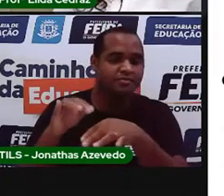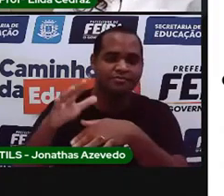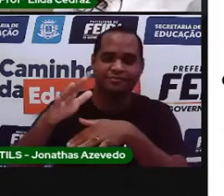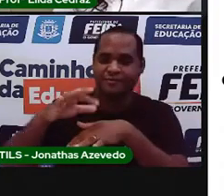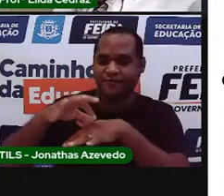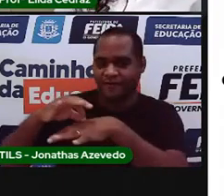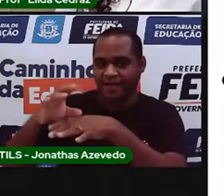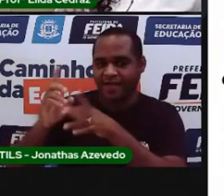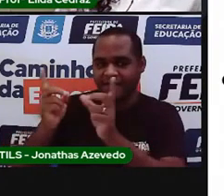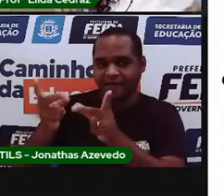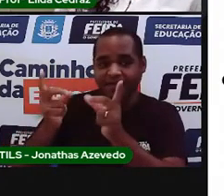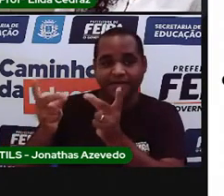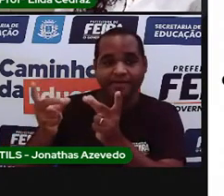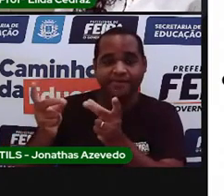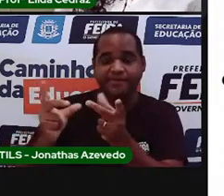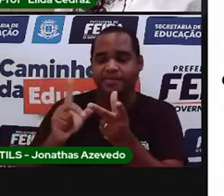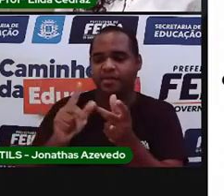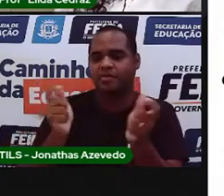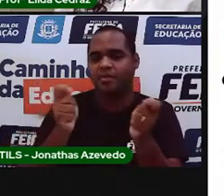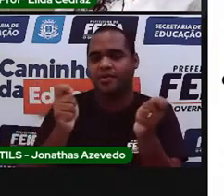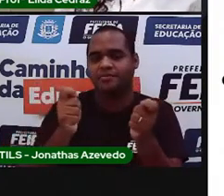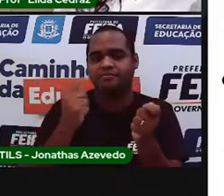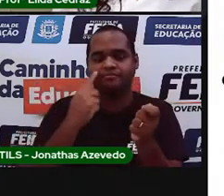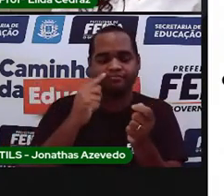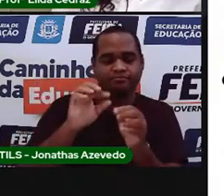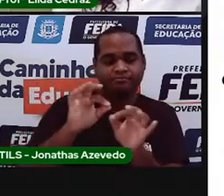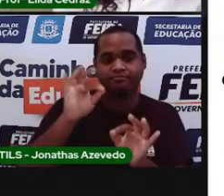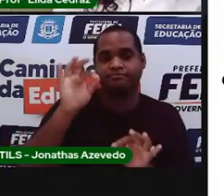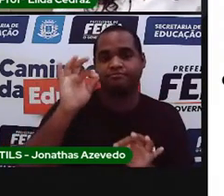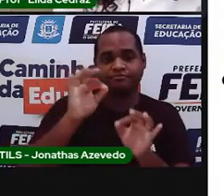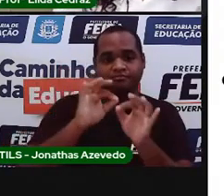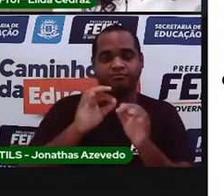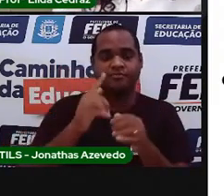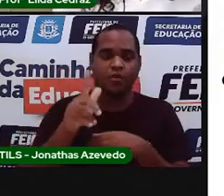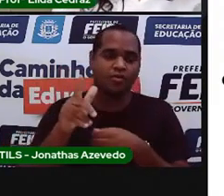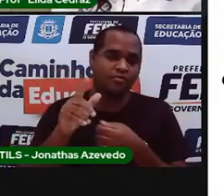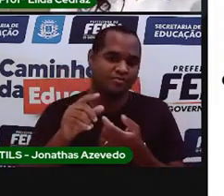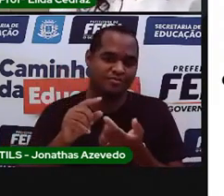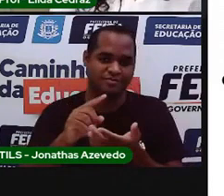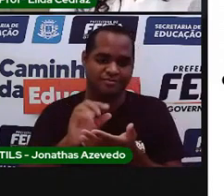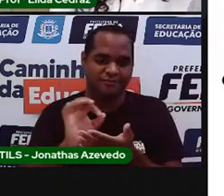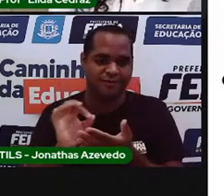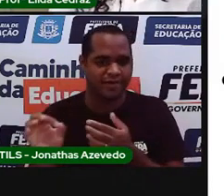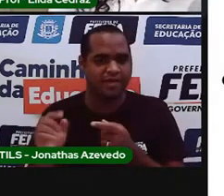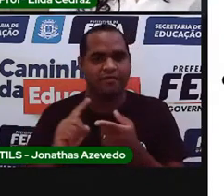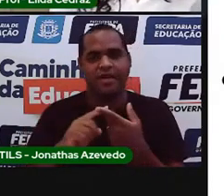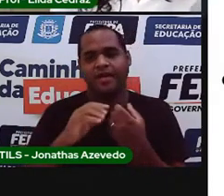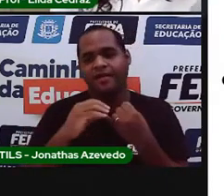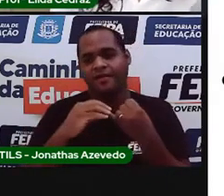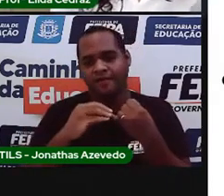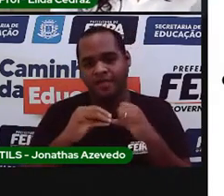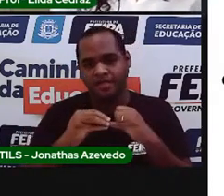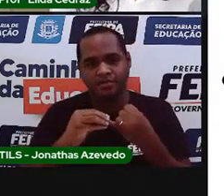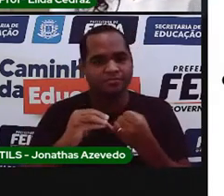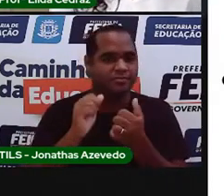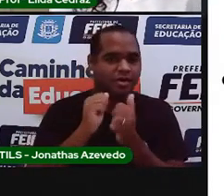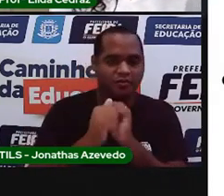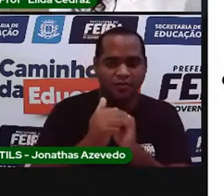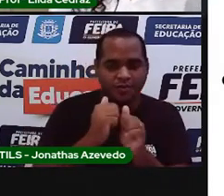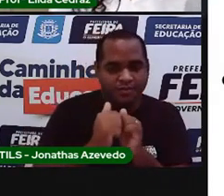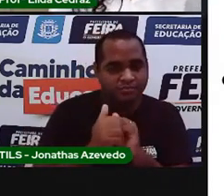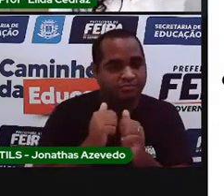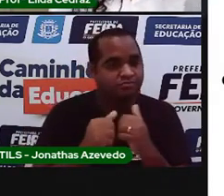açougues, elas podem ser medidas. Os grãos, como feijão, arroz,